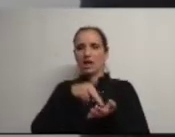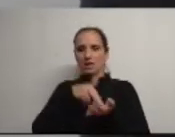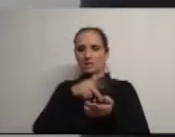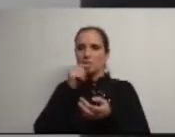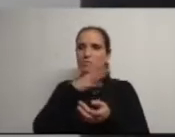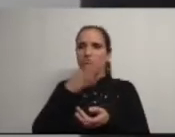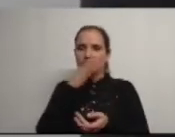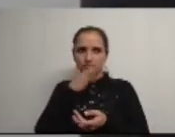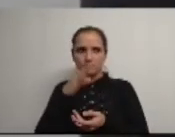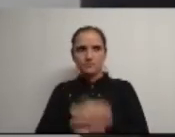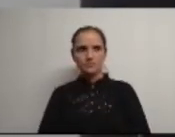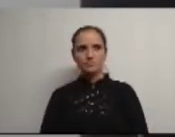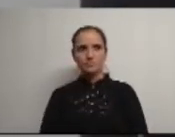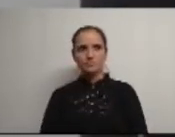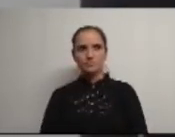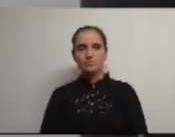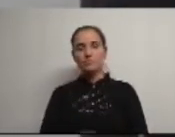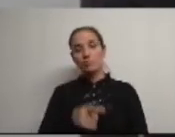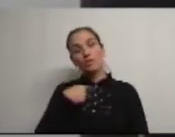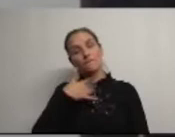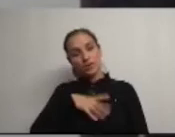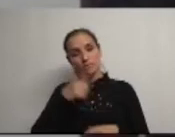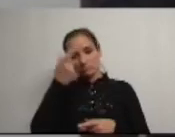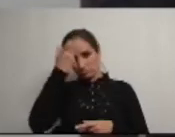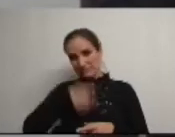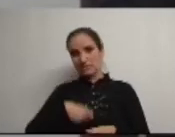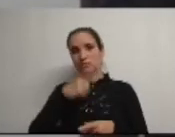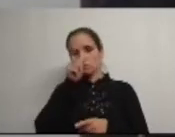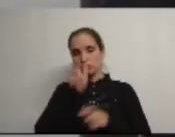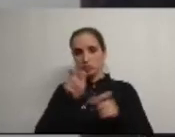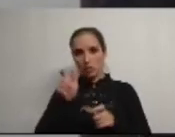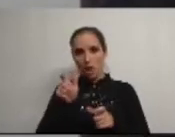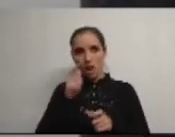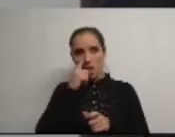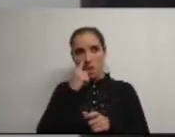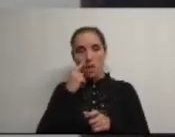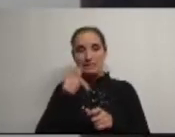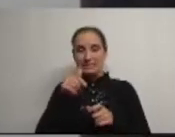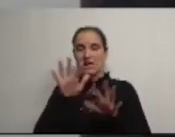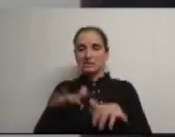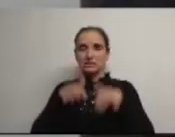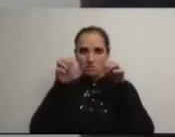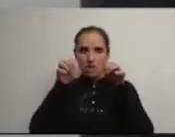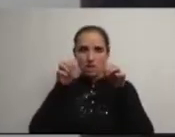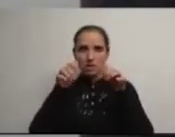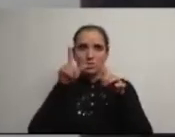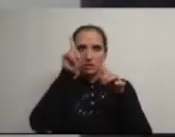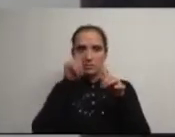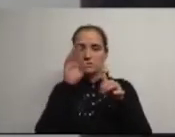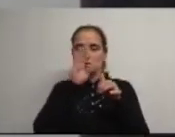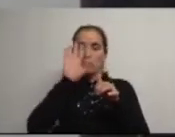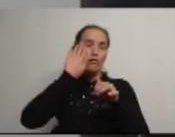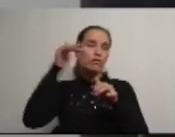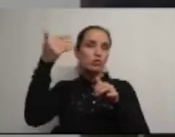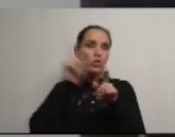intervir em nome da dignidade pessoal em primeiro lugar e deste órgão Assembleia Municipal se não formos no